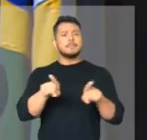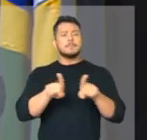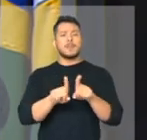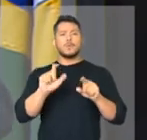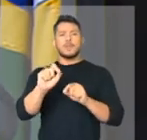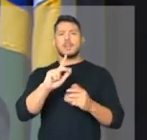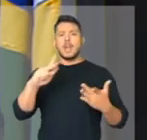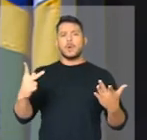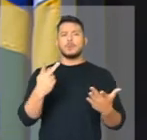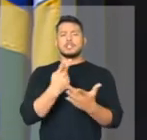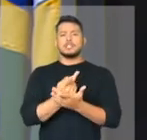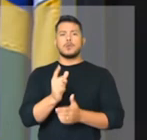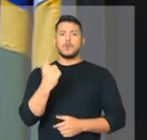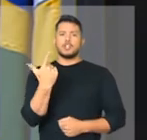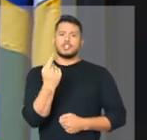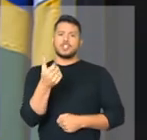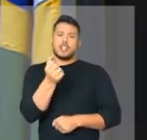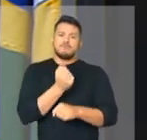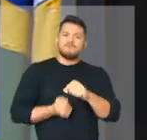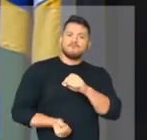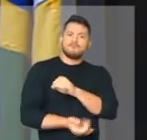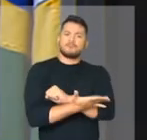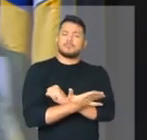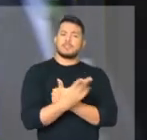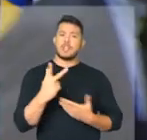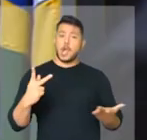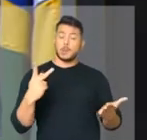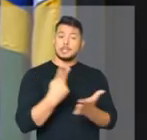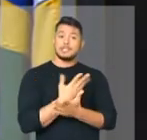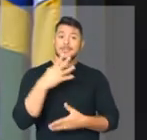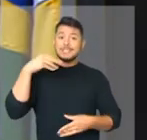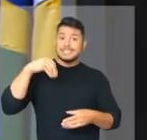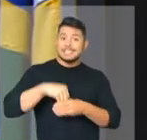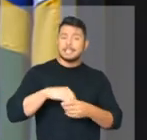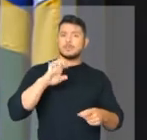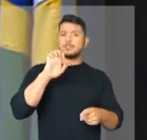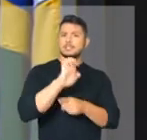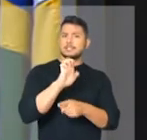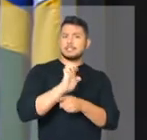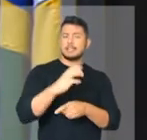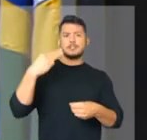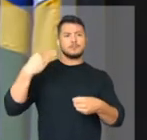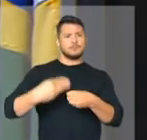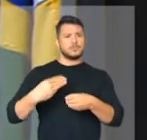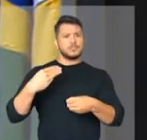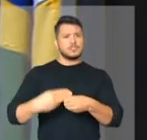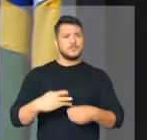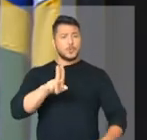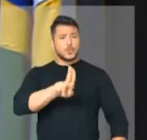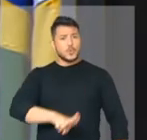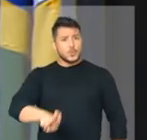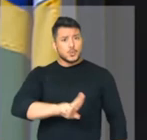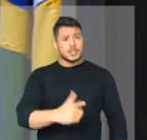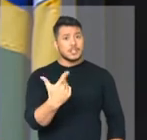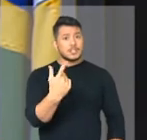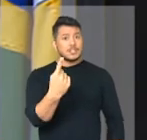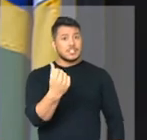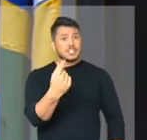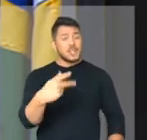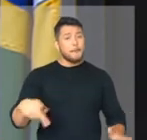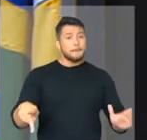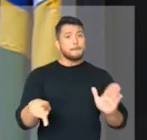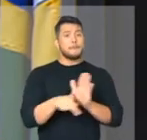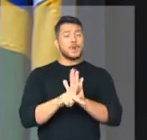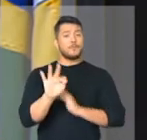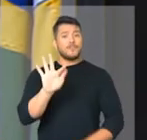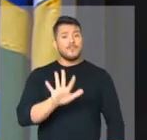que estão sendo operados nos estados e municípios com recursos federais, recursos que estão sendo